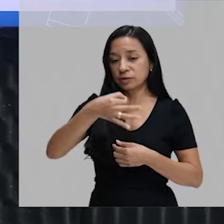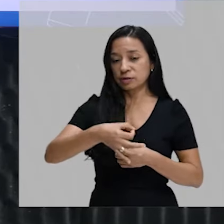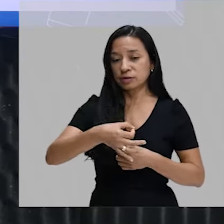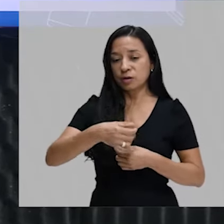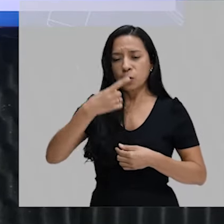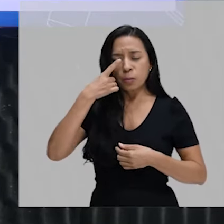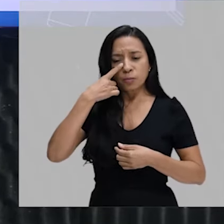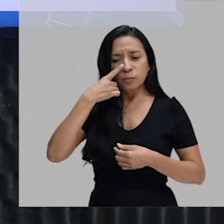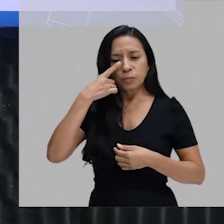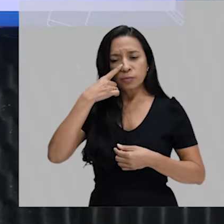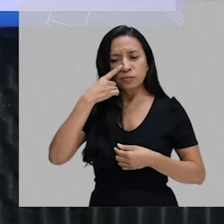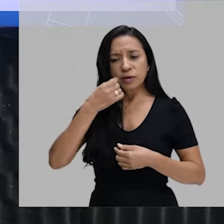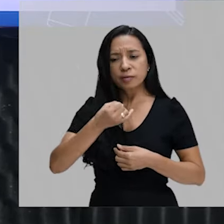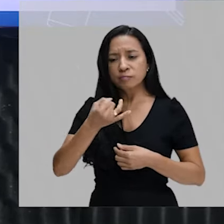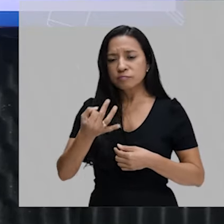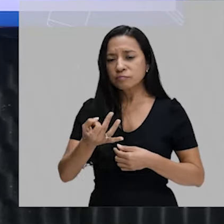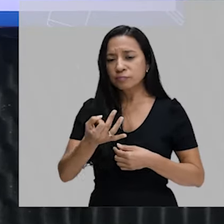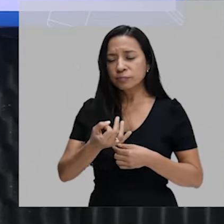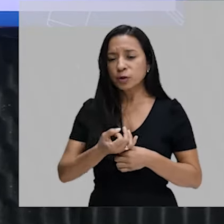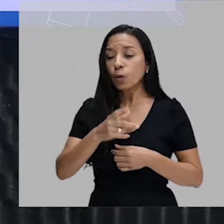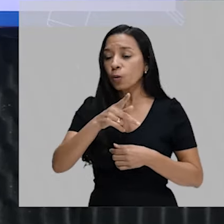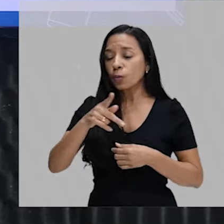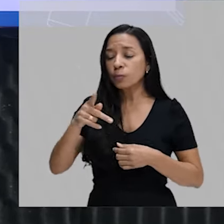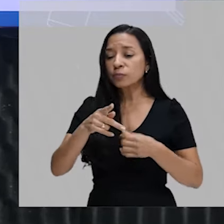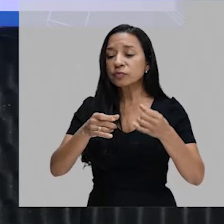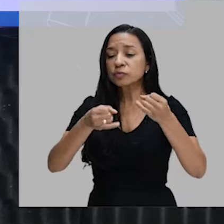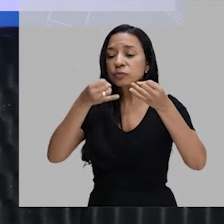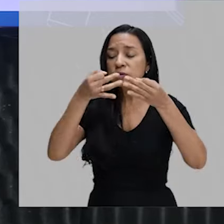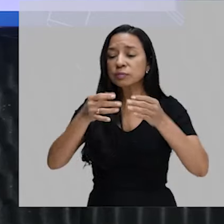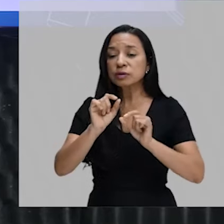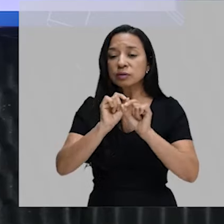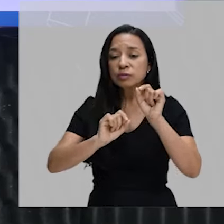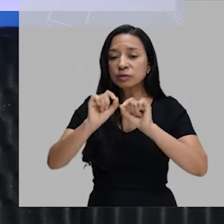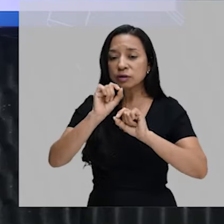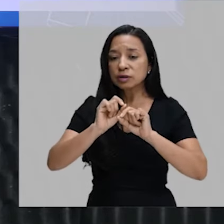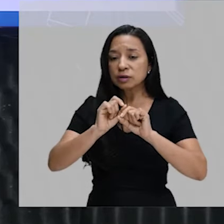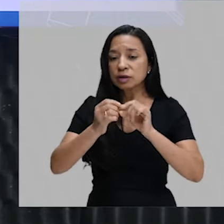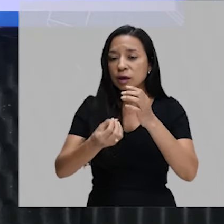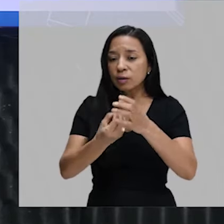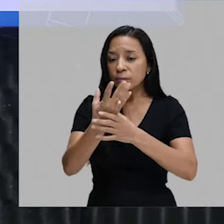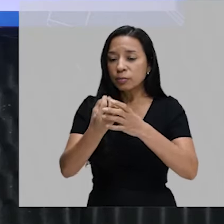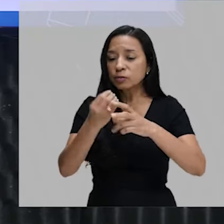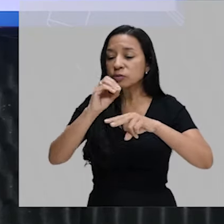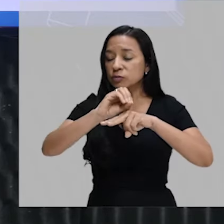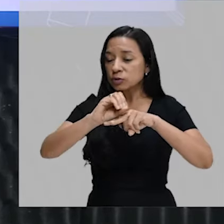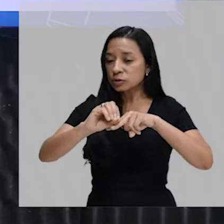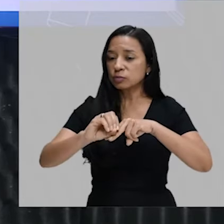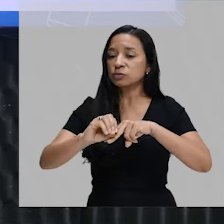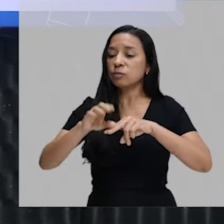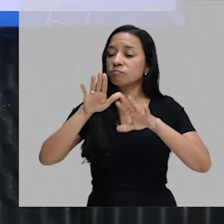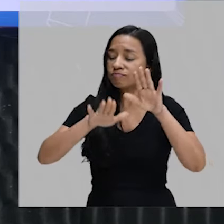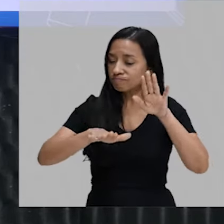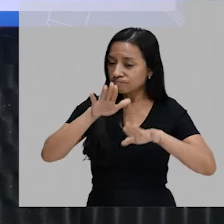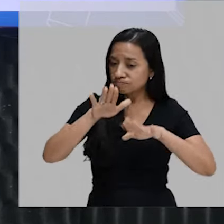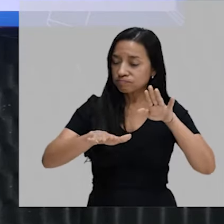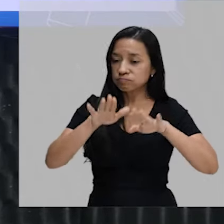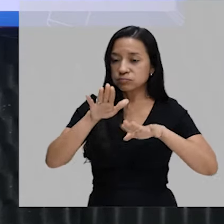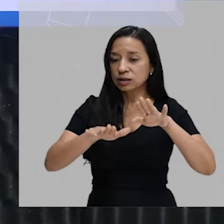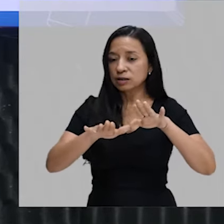analisar aqui essa fala do professor. Ele diz o seguinte, A produção de ribossomos depende